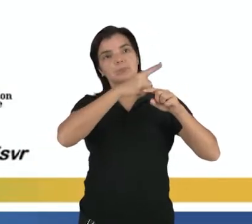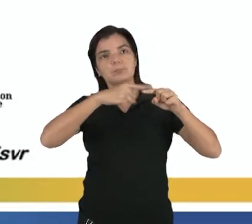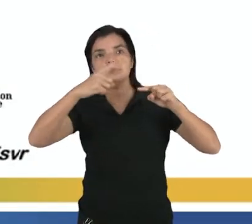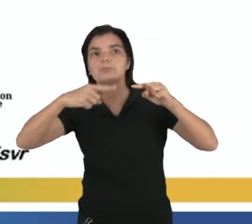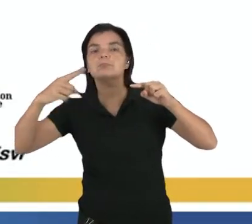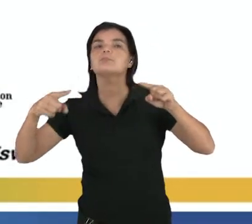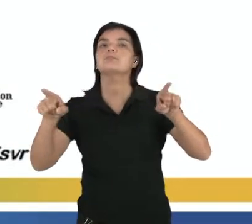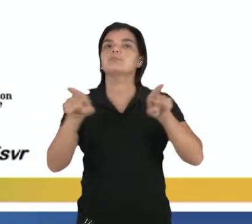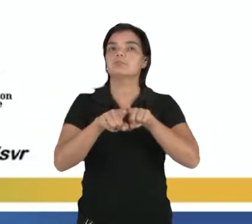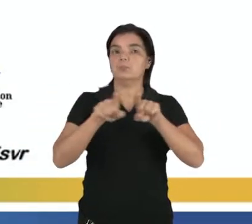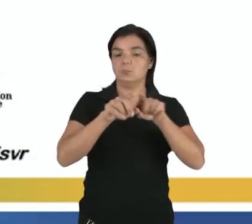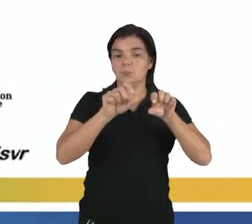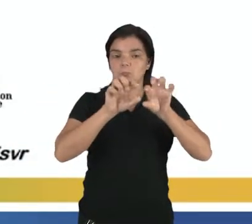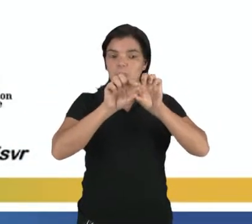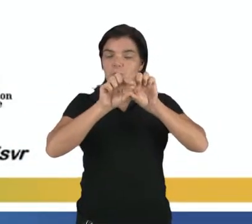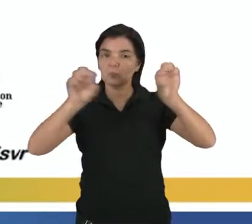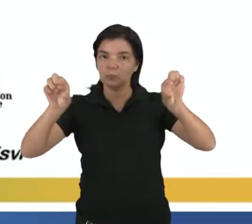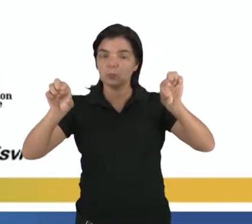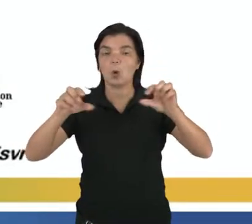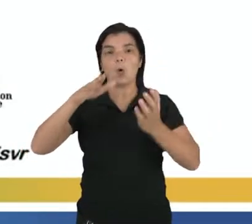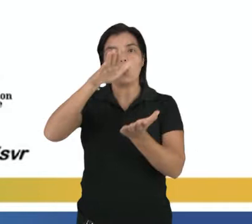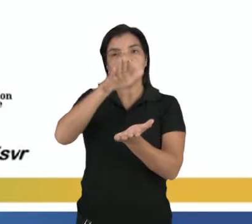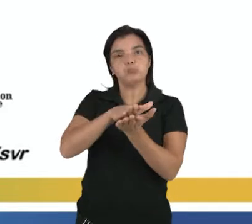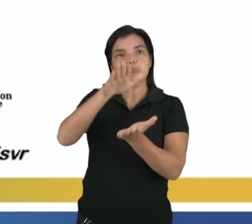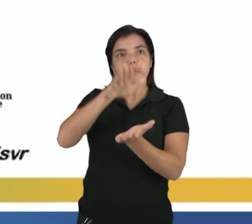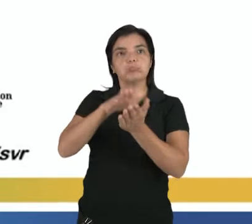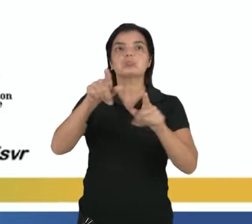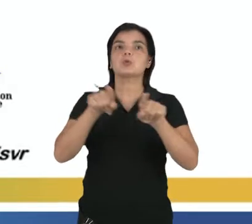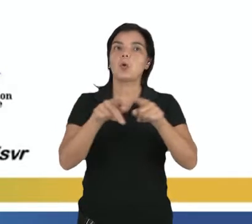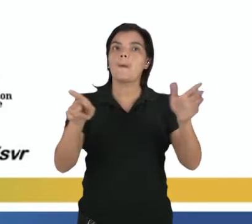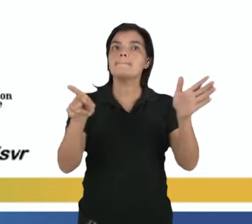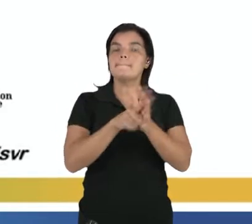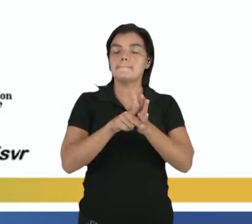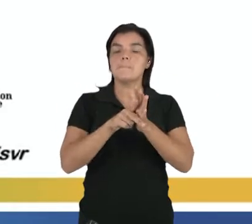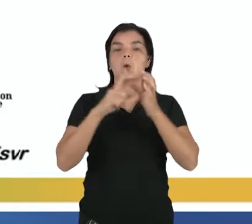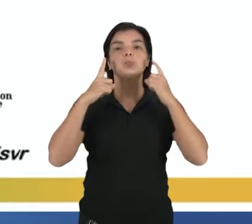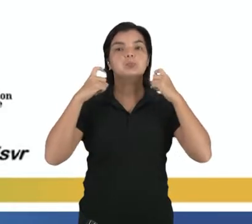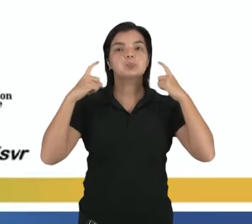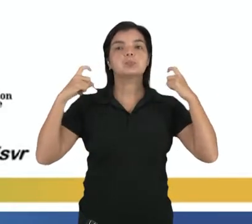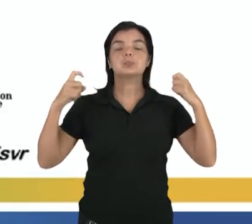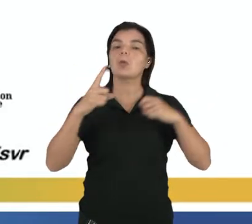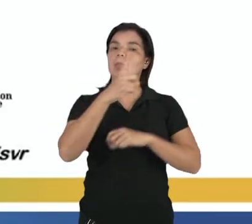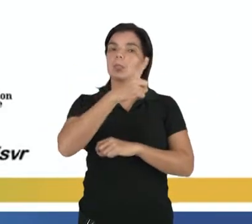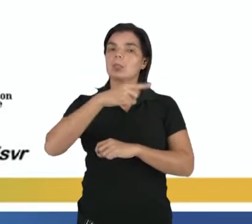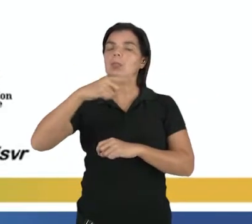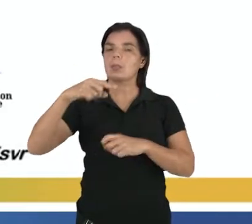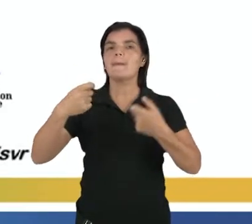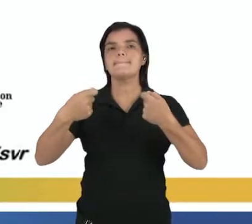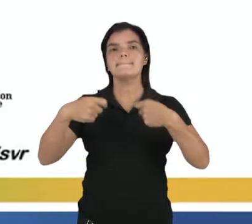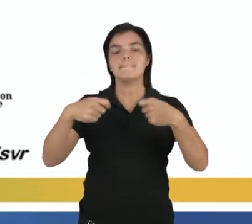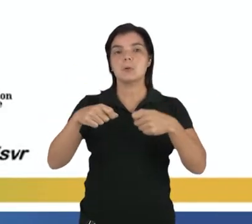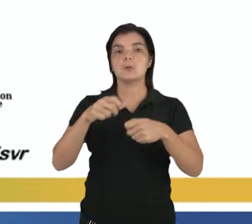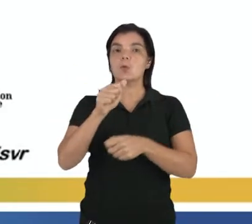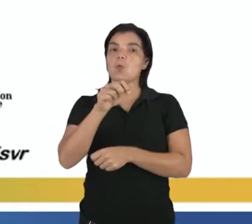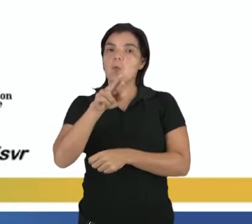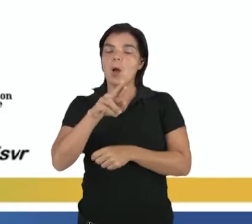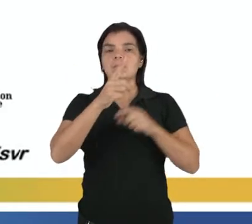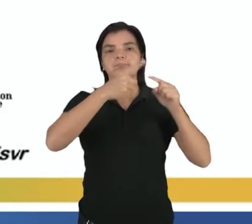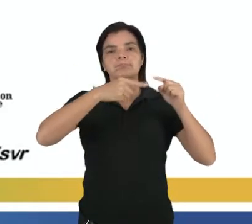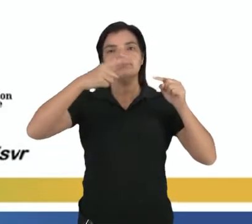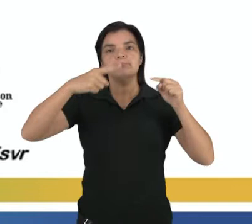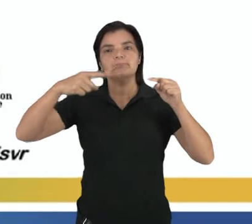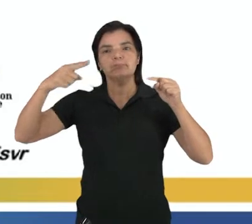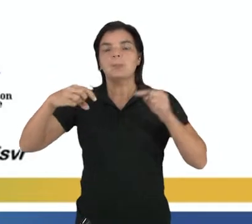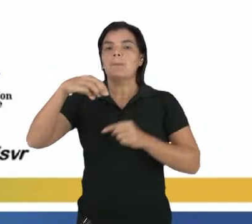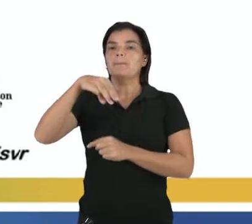por exemplo, uma onda numa corda, uma onda numa mola, tá. O próprio som, que é uma onda sonora, ele necessita do ar para se propagar, então é